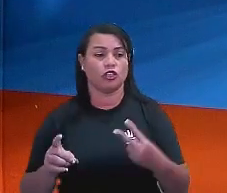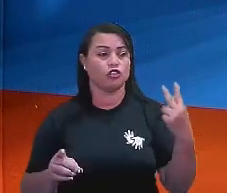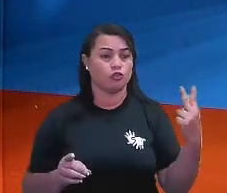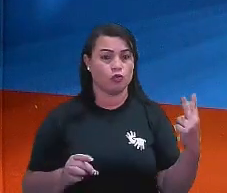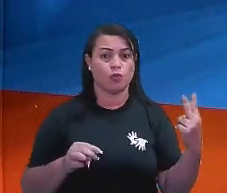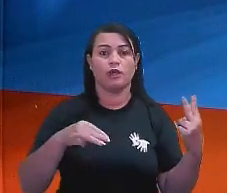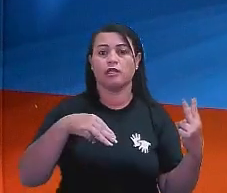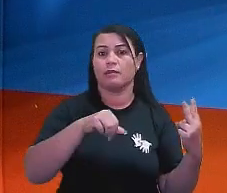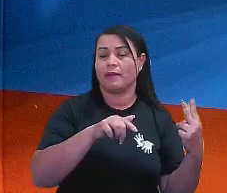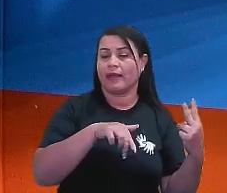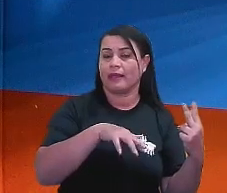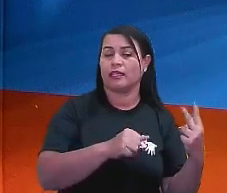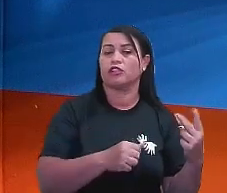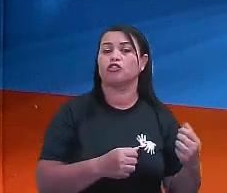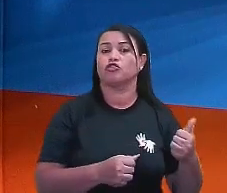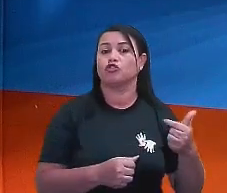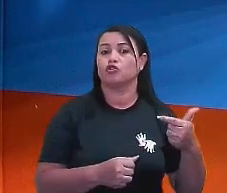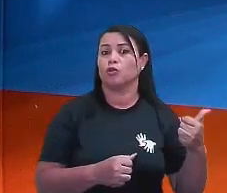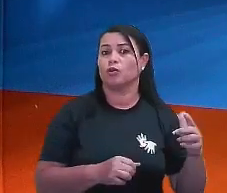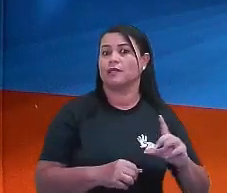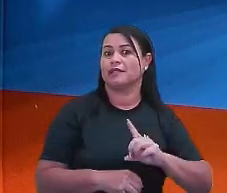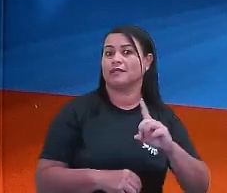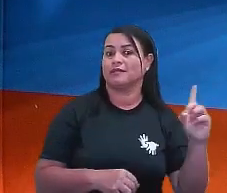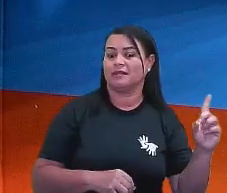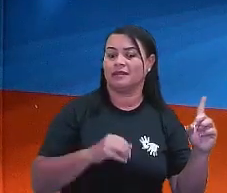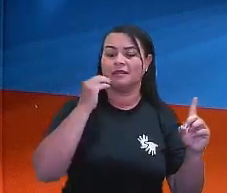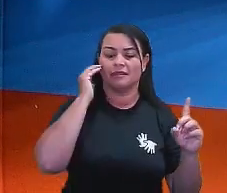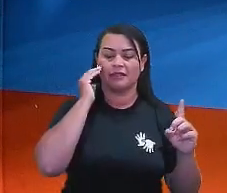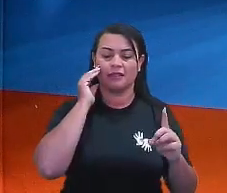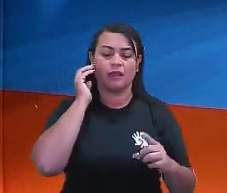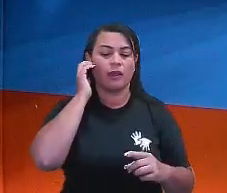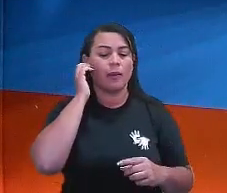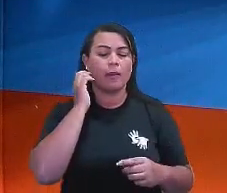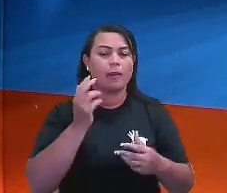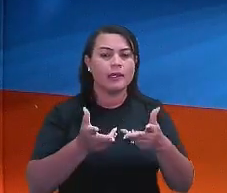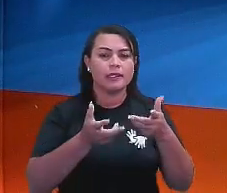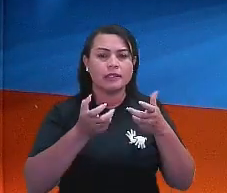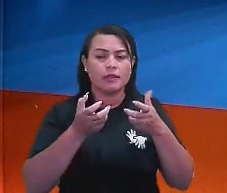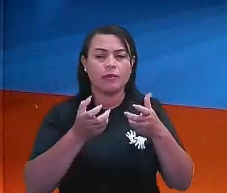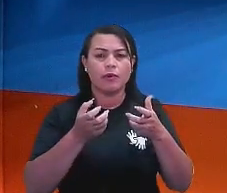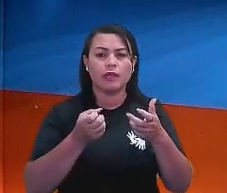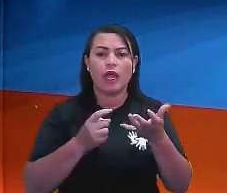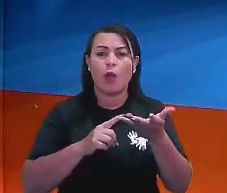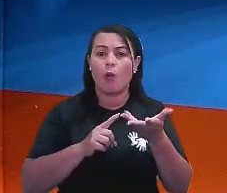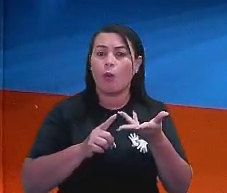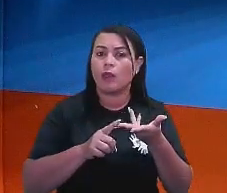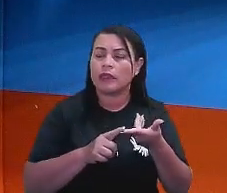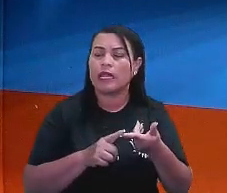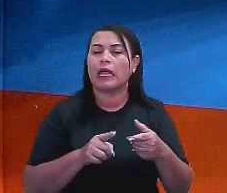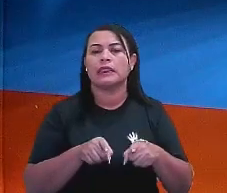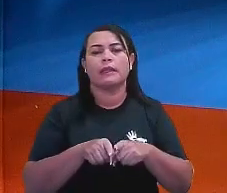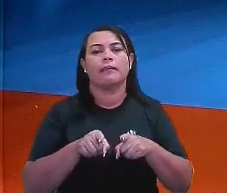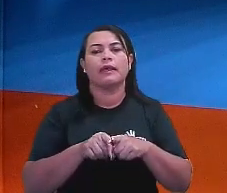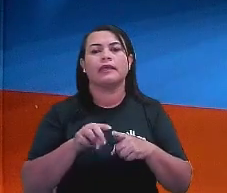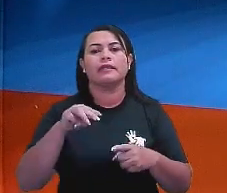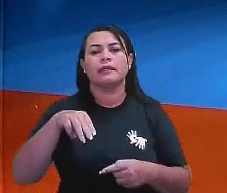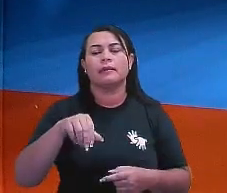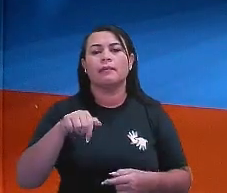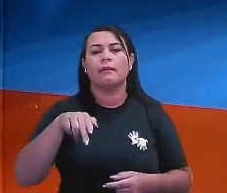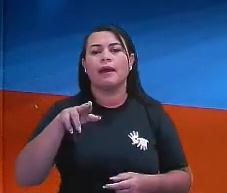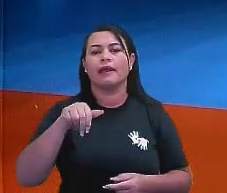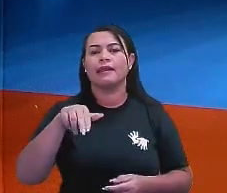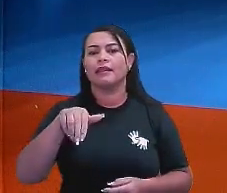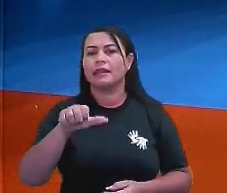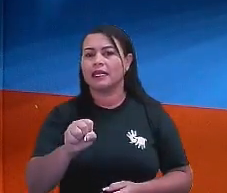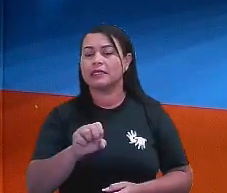dias. Deu para entender? Então, percebam aí que a quantidade de máquinas e a quantidade de dias são